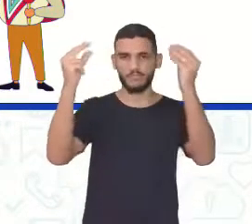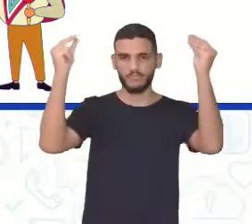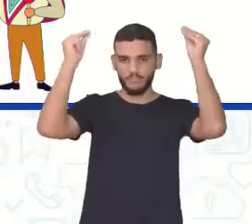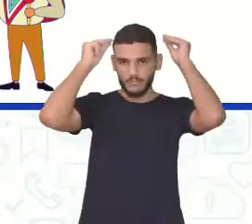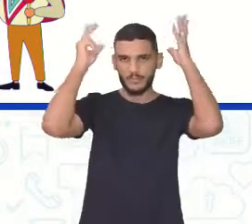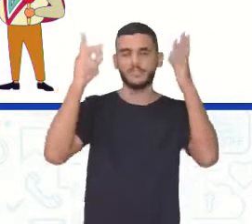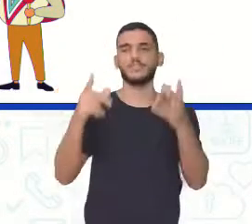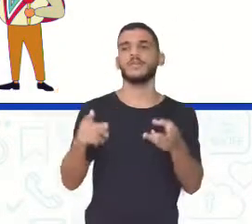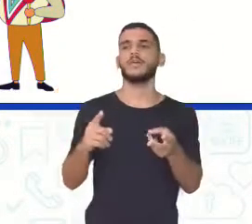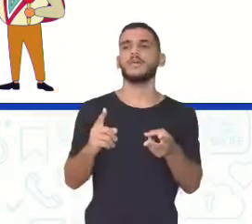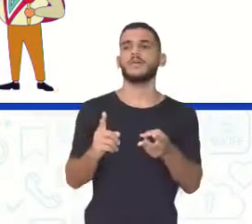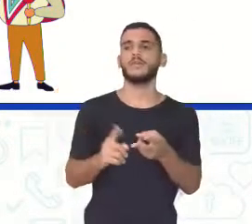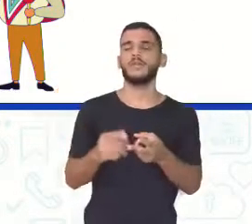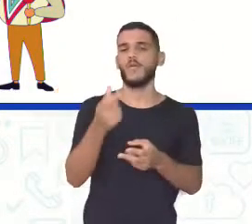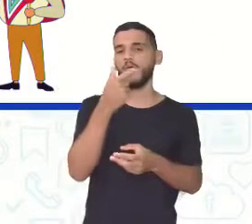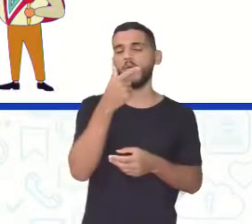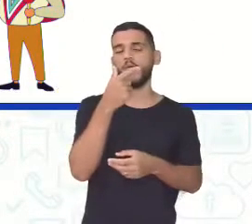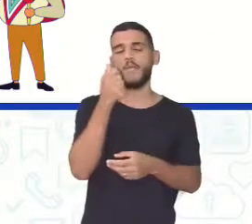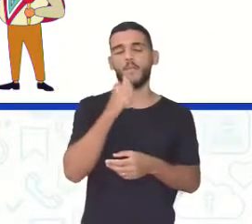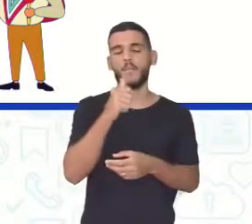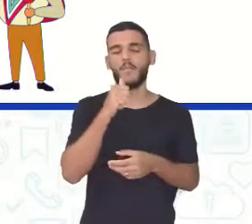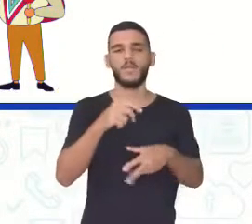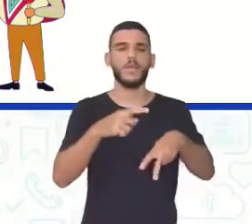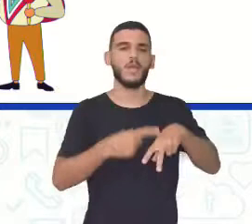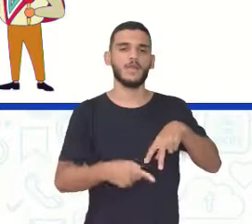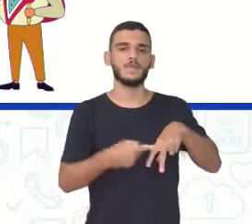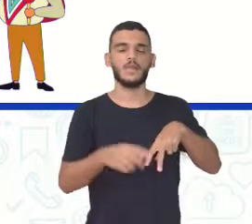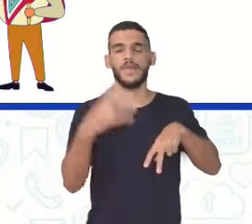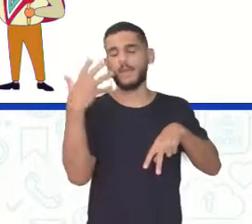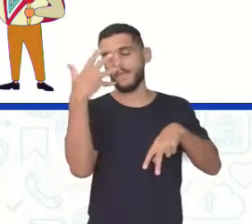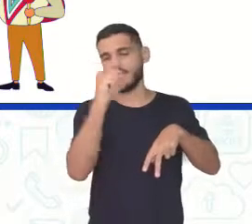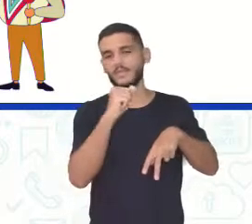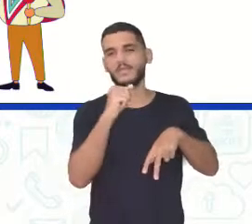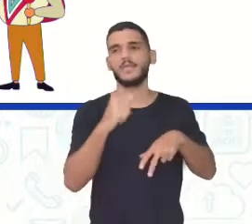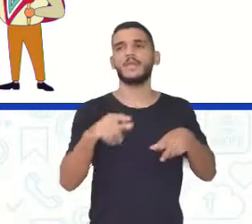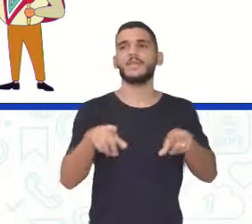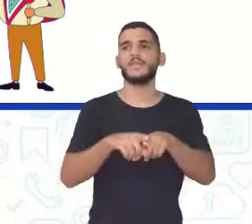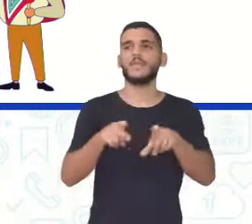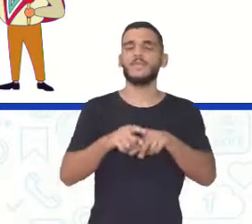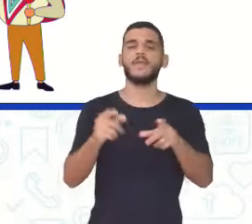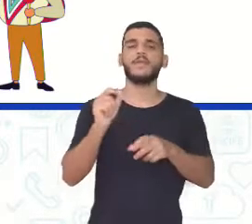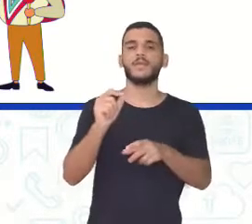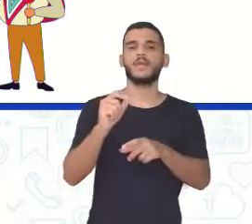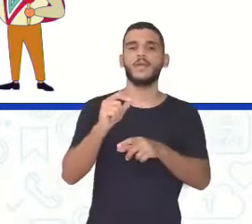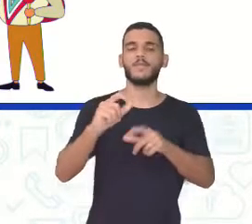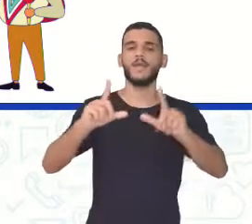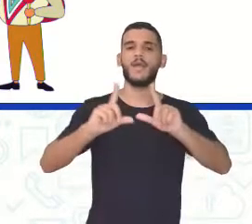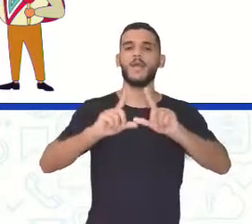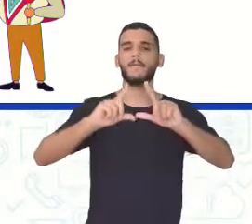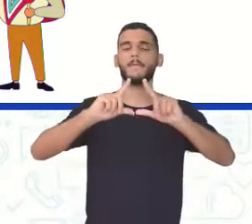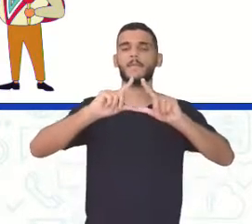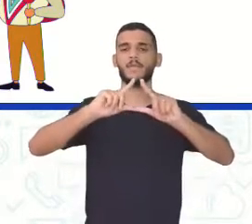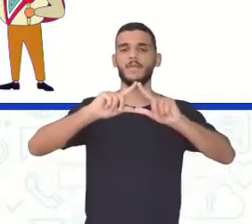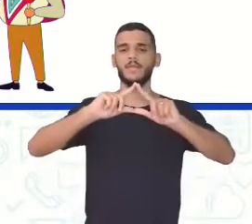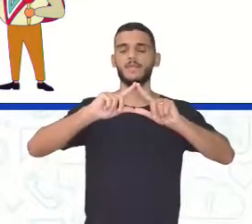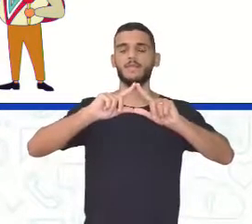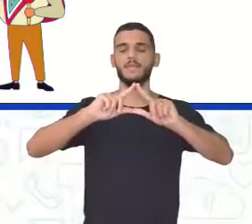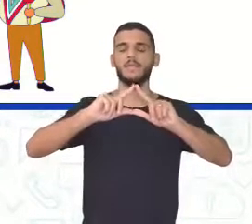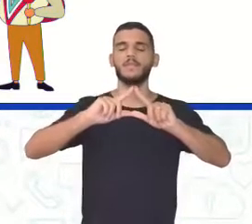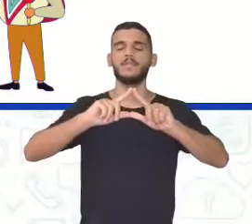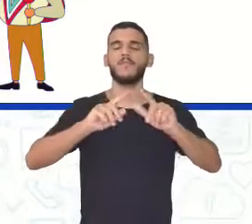E uma pirâmide Ou com a característica de um zigurate Professora No tempo dos